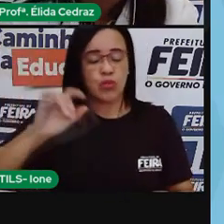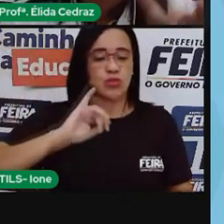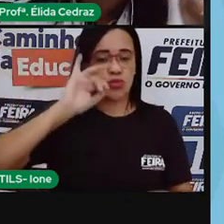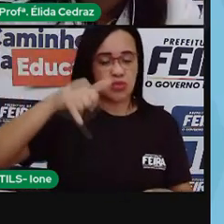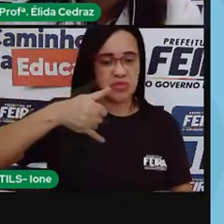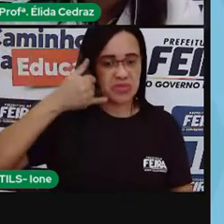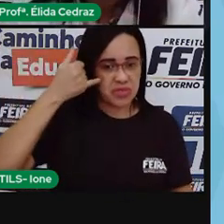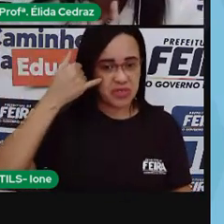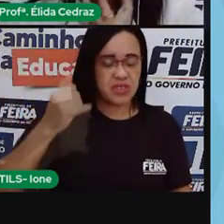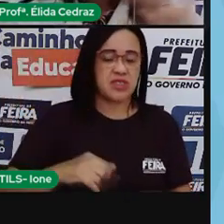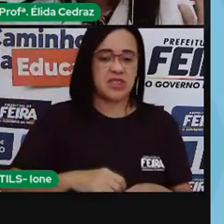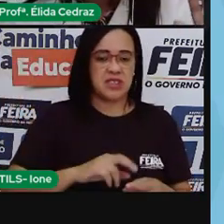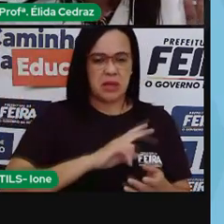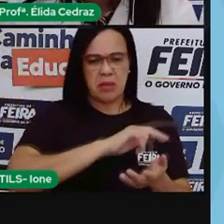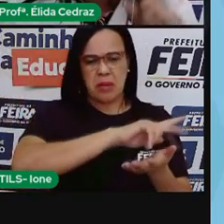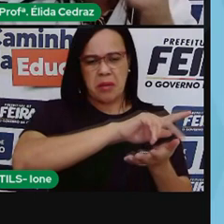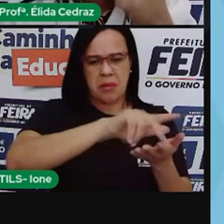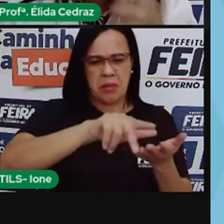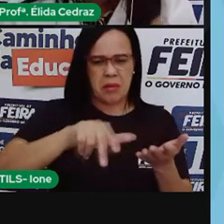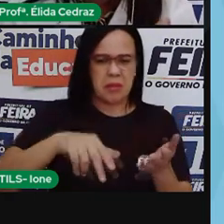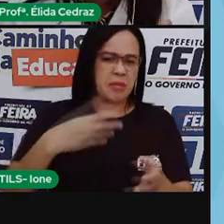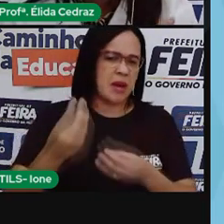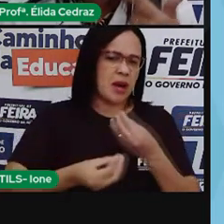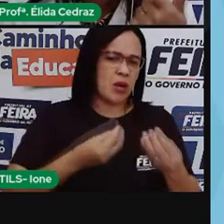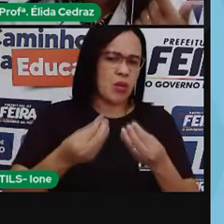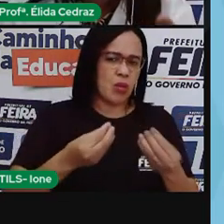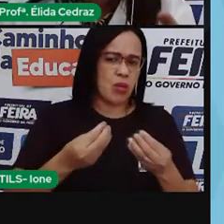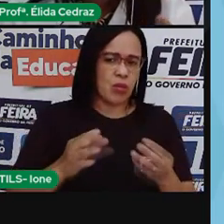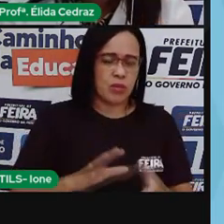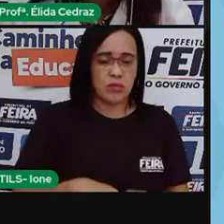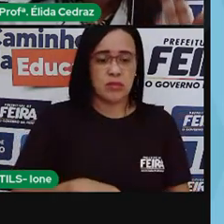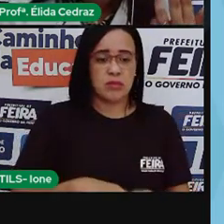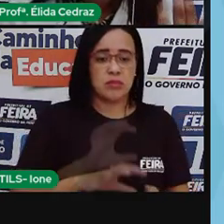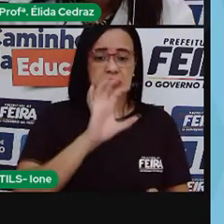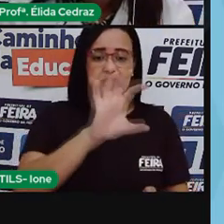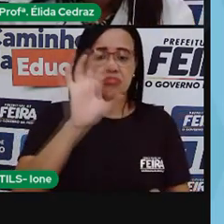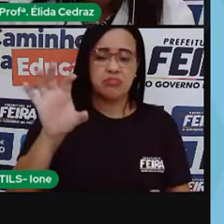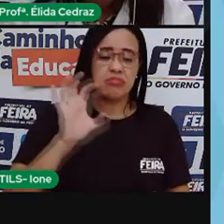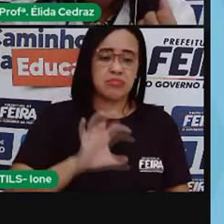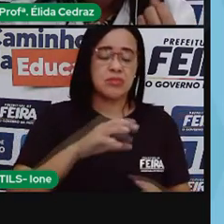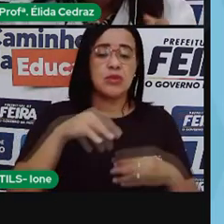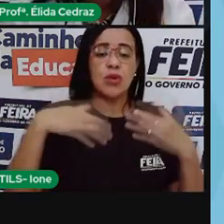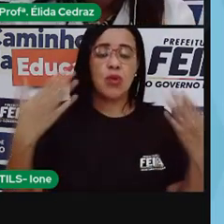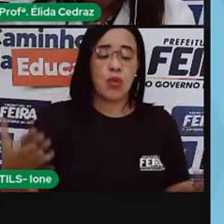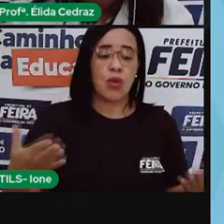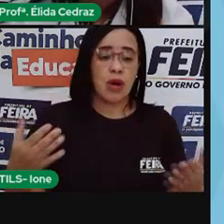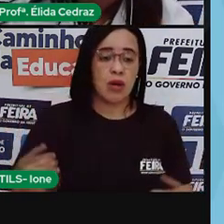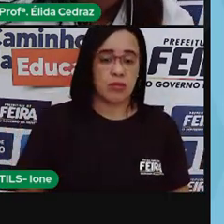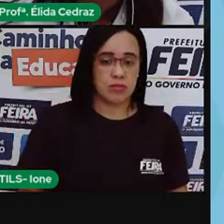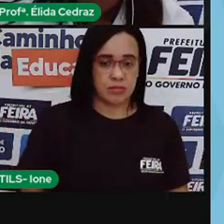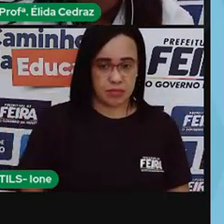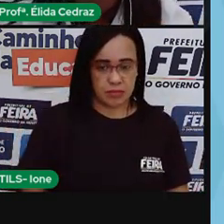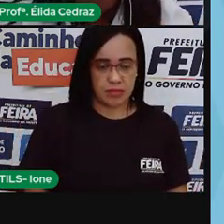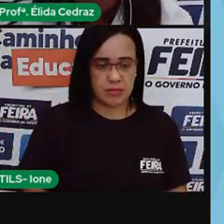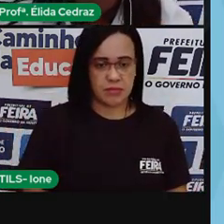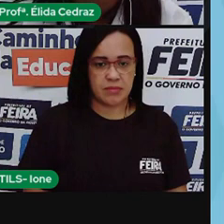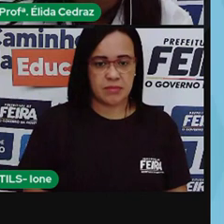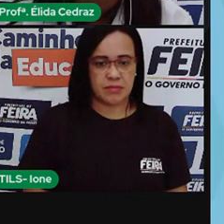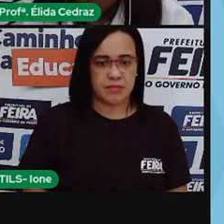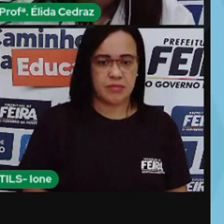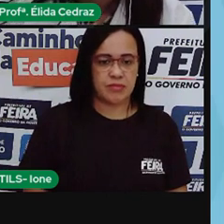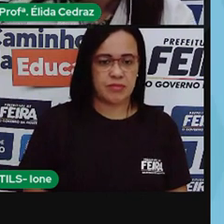Japão, Rússia, esses países. Nordeste, centro-oeste, sudeste, sul ou norte?